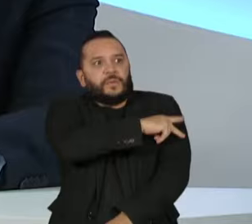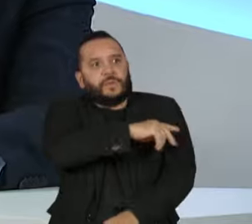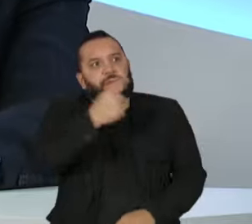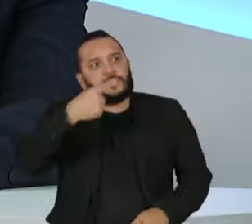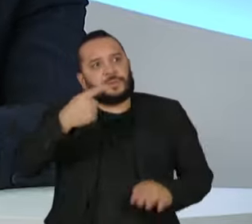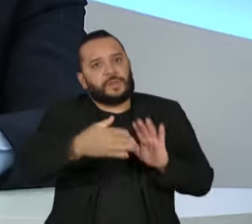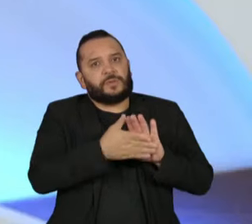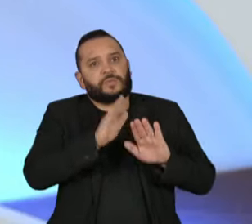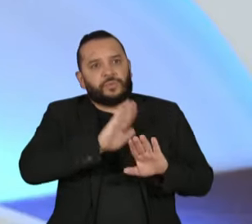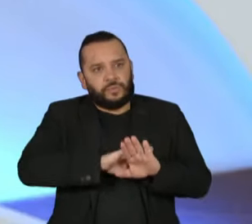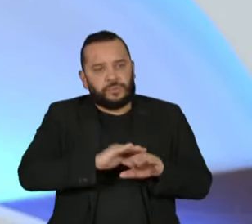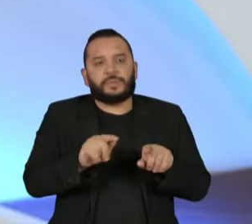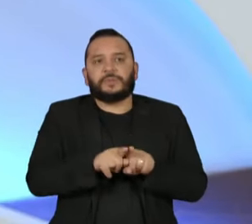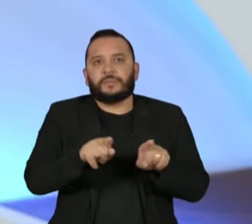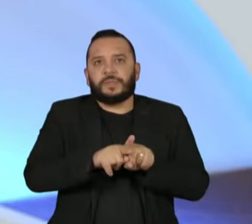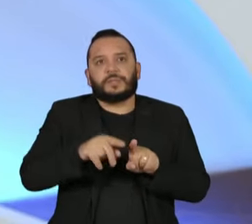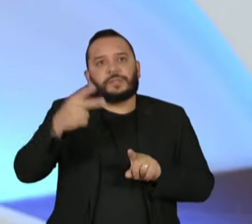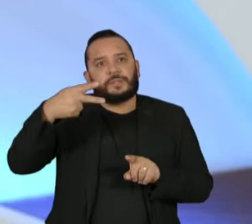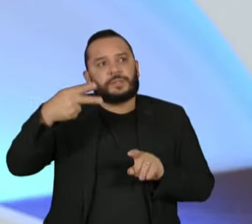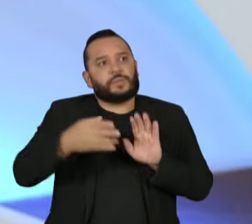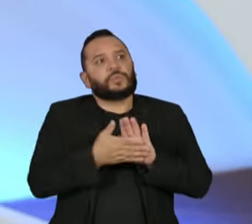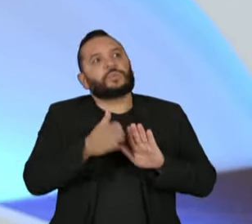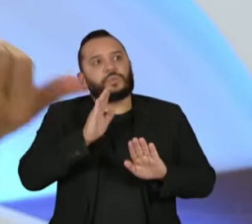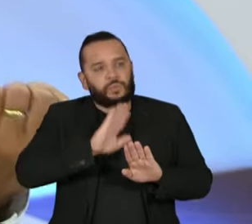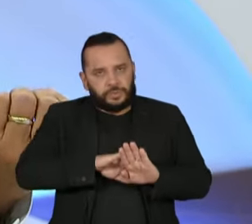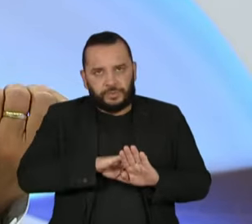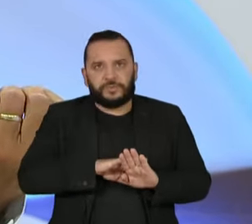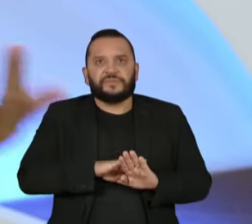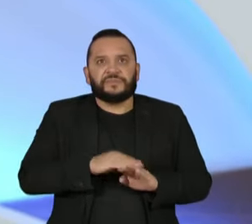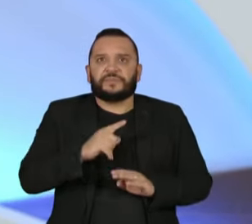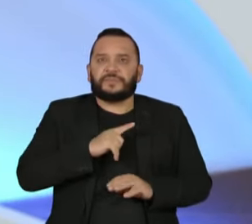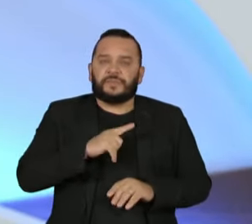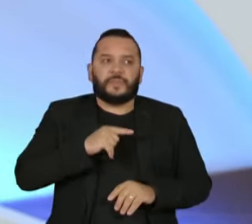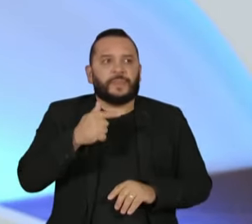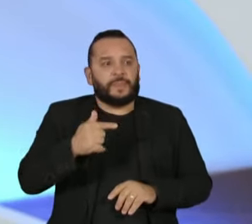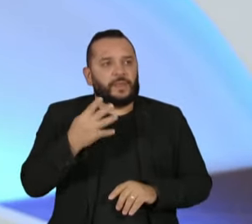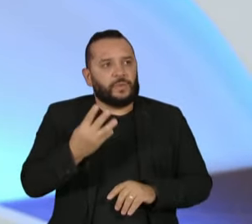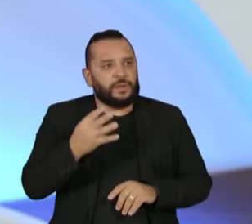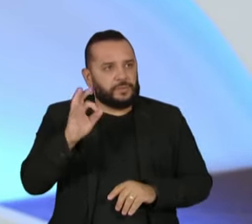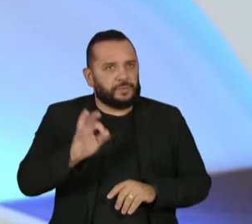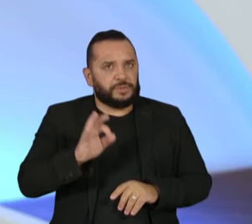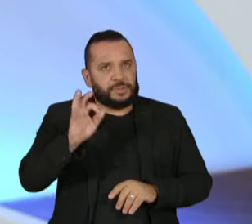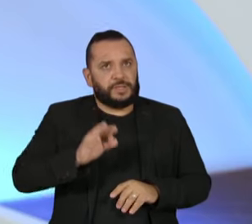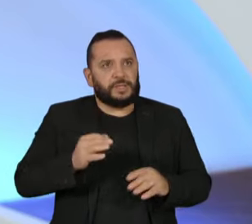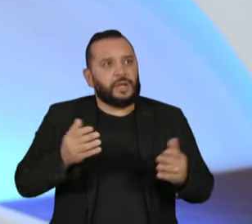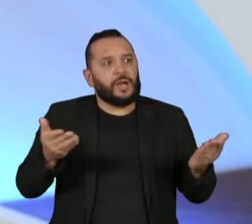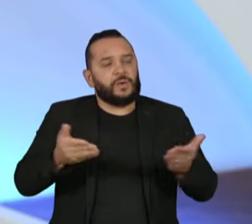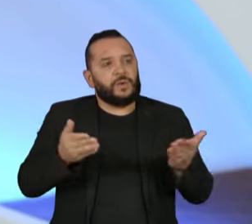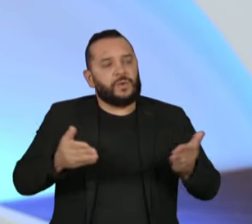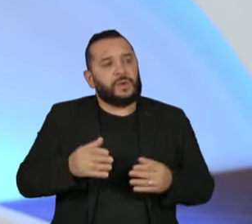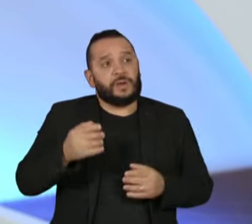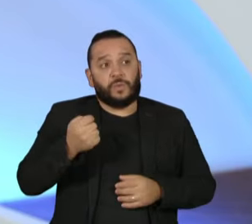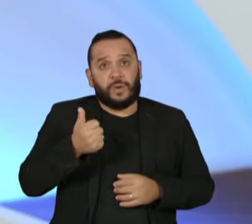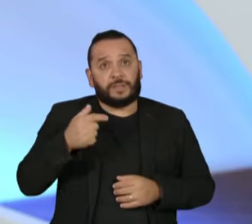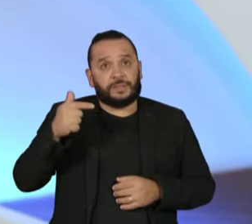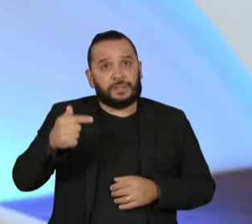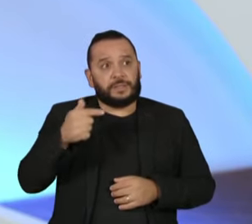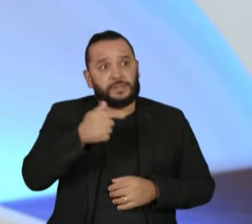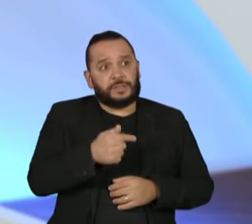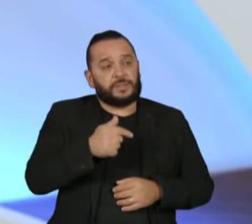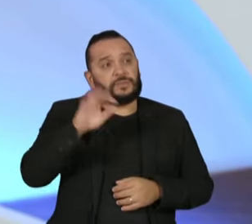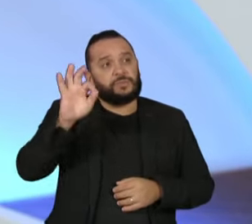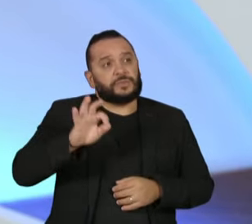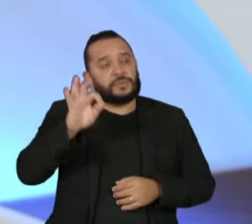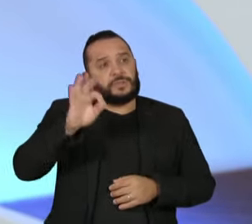Ganhou agora no segundo turno, ele teve 74%, agora foi para quase 77% dos votos